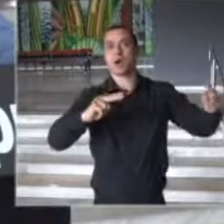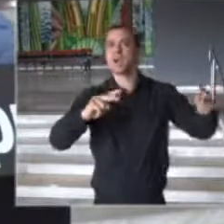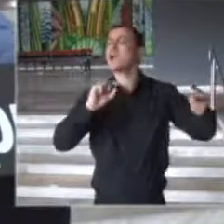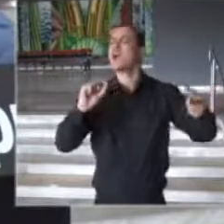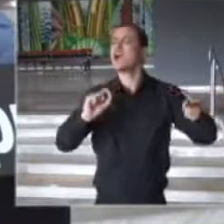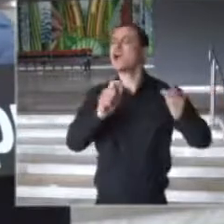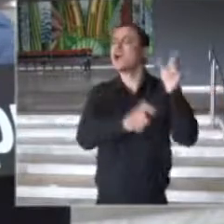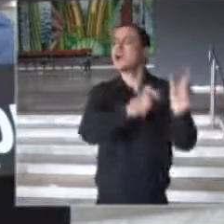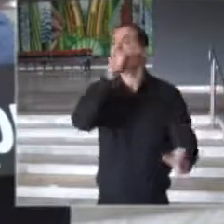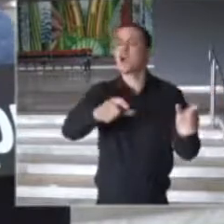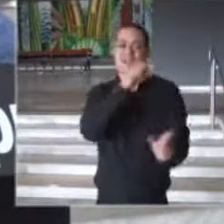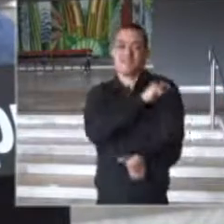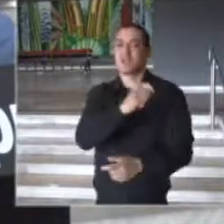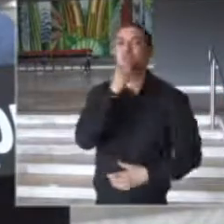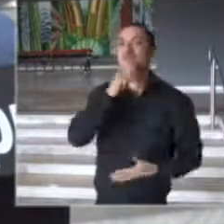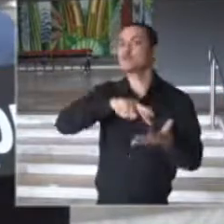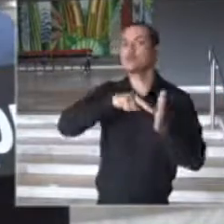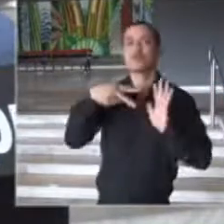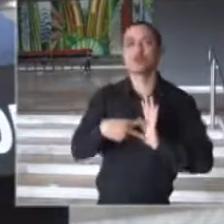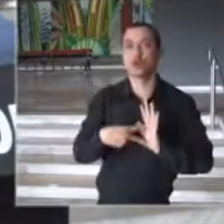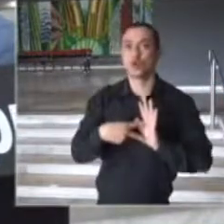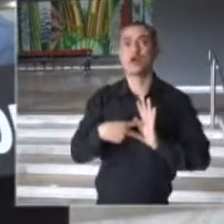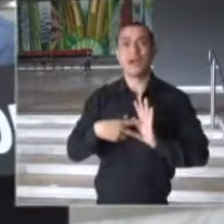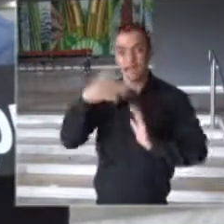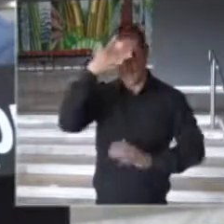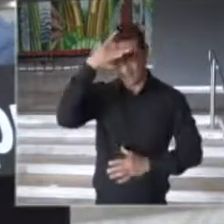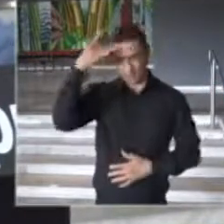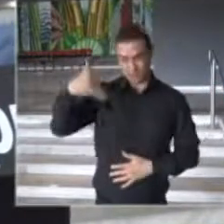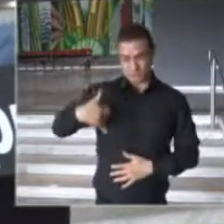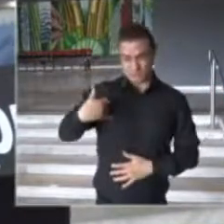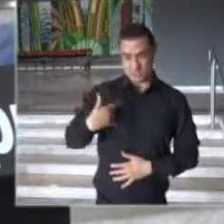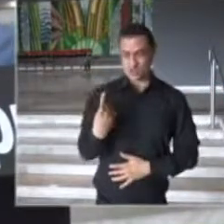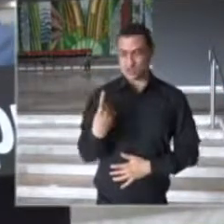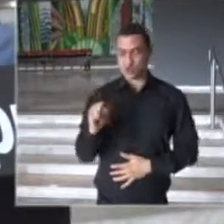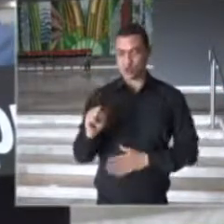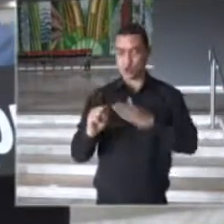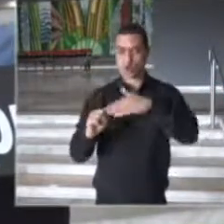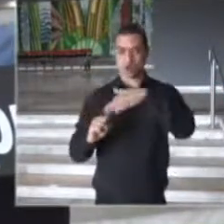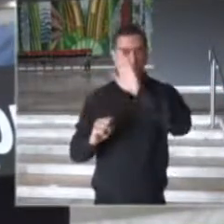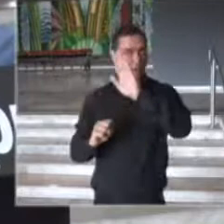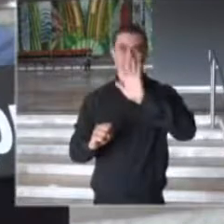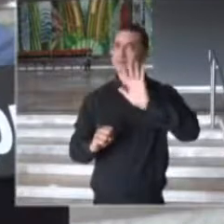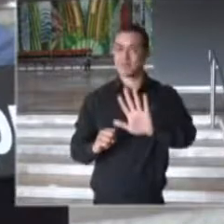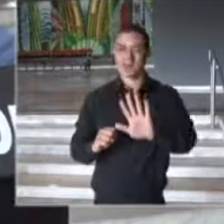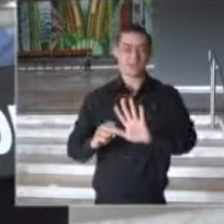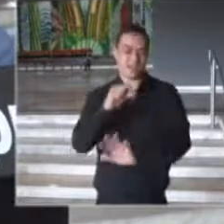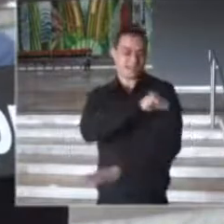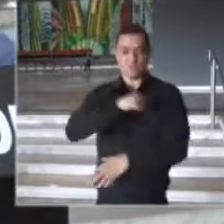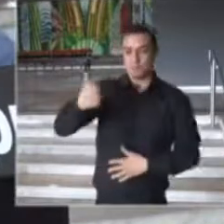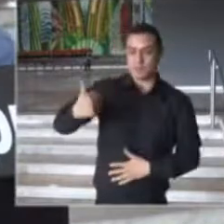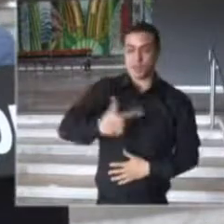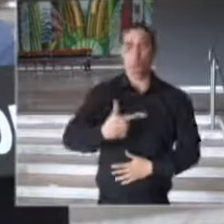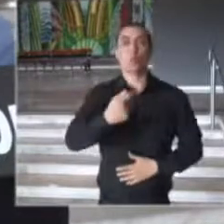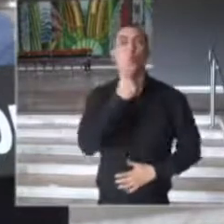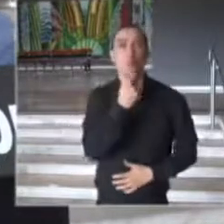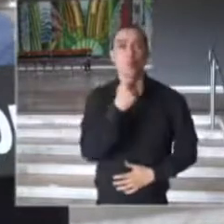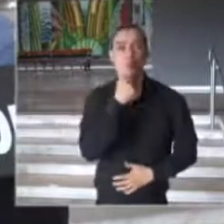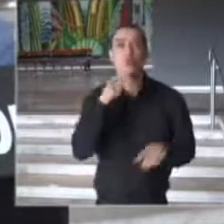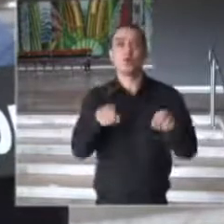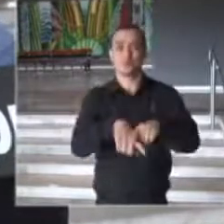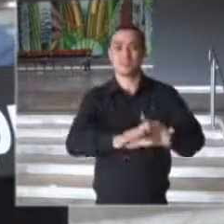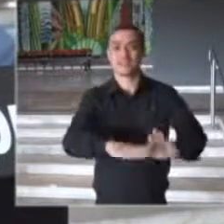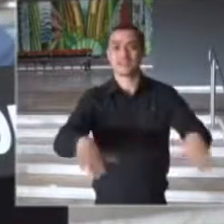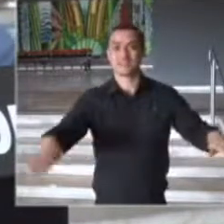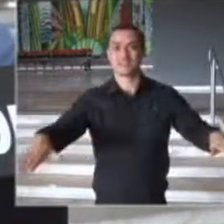vacinados, nós estamos falando das pessoas com mais de 18 anos que não completaram o seu esquema vacinal e nós estamos falando nas crianças